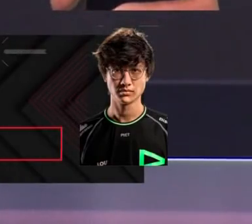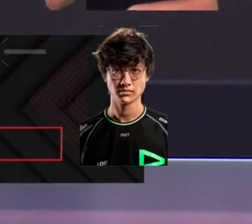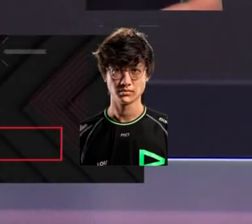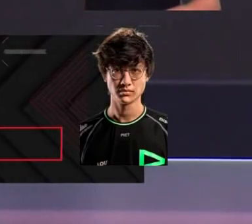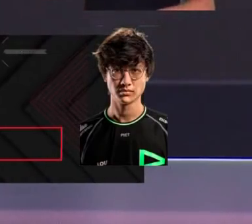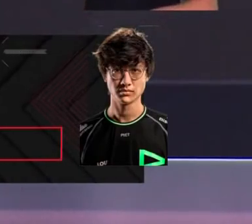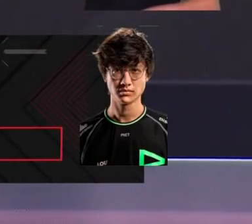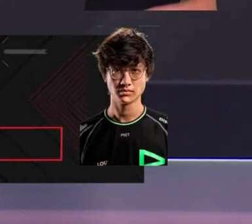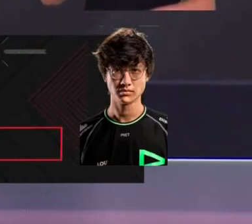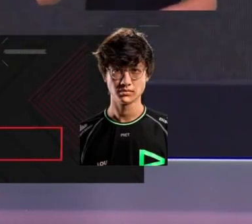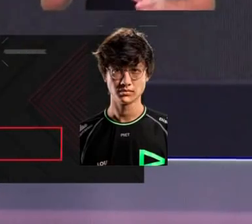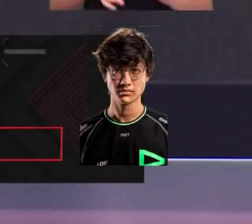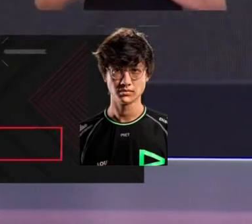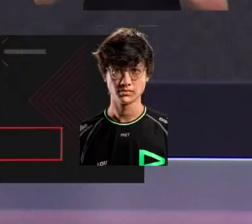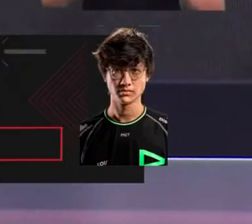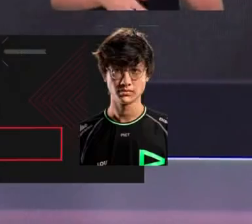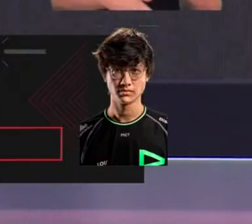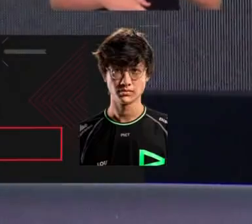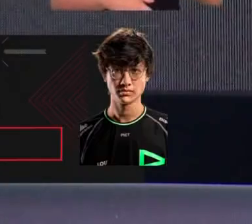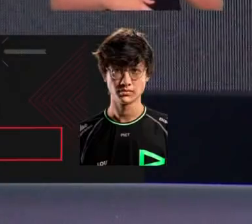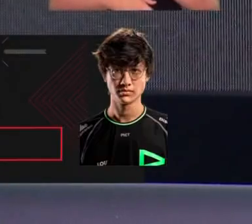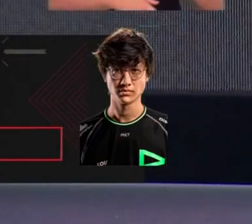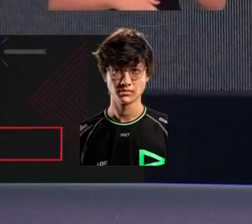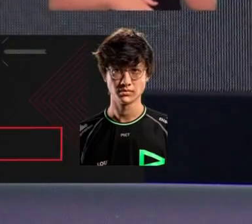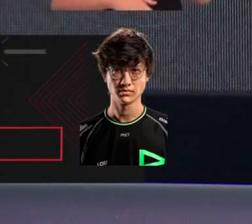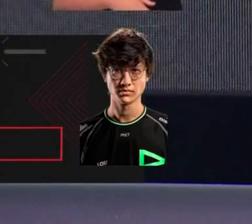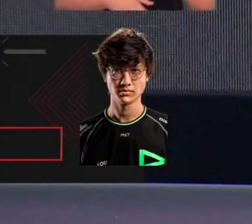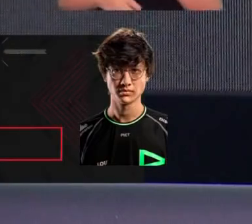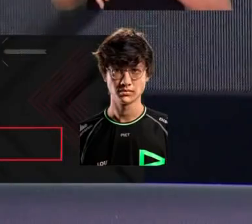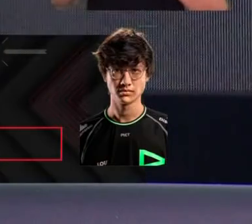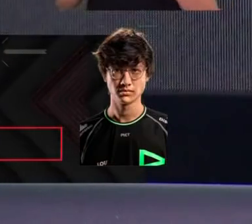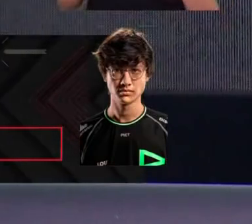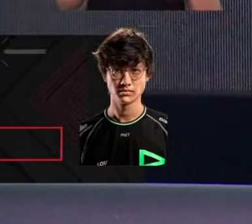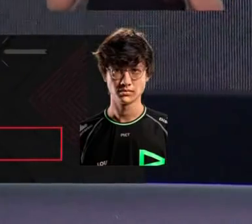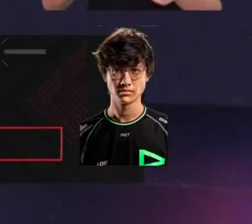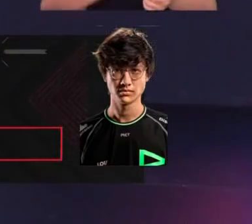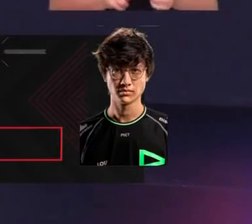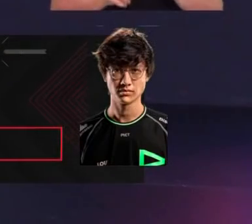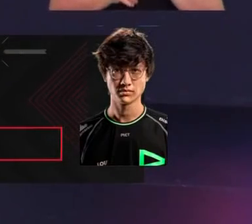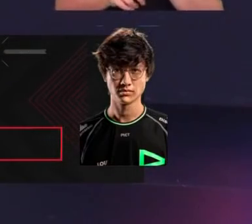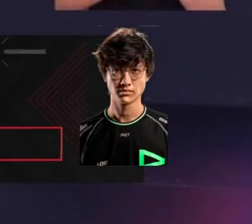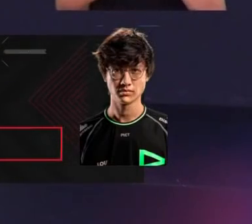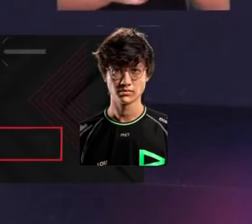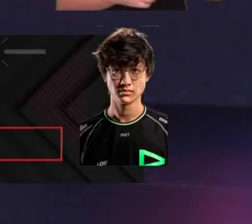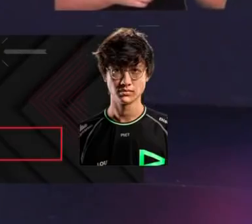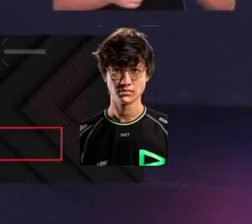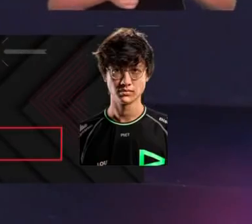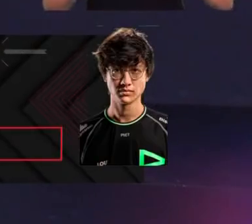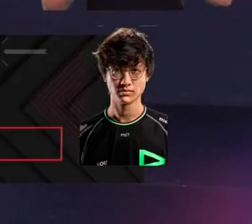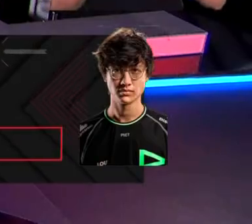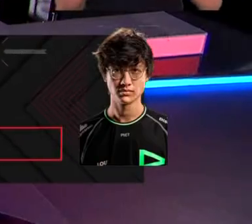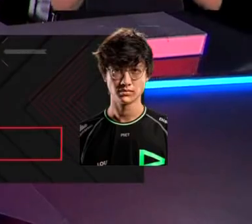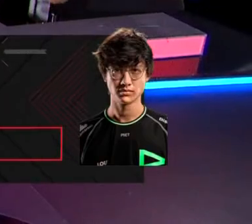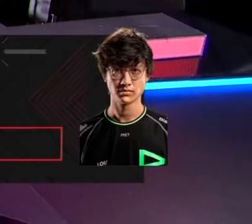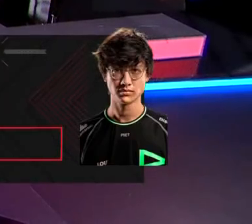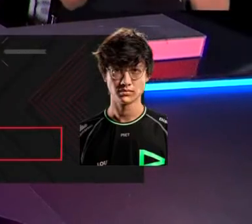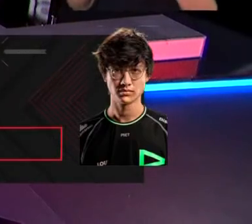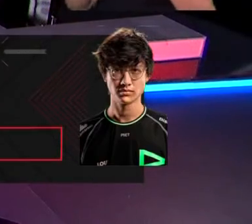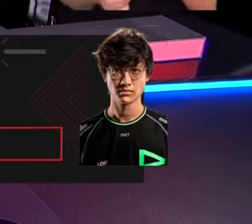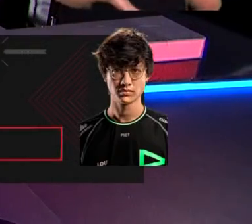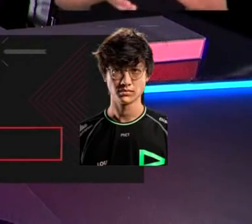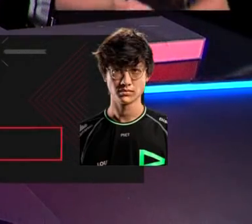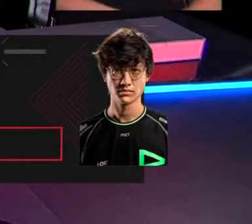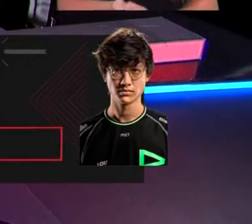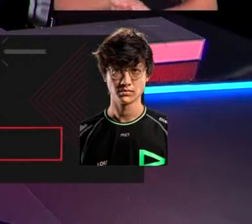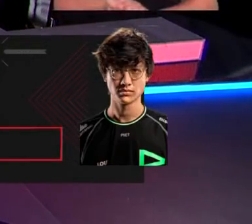facilitou facilitou demais cara o maluco é um monstro corta cabelo como ninguém o FNB que não tava o FNB que não tava ainda assim tão bem mas